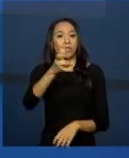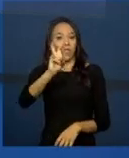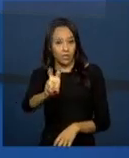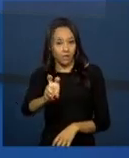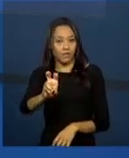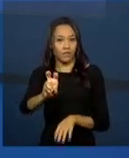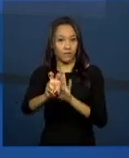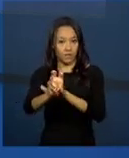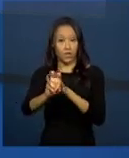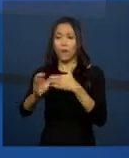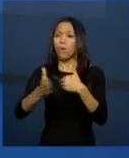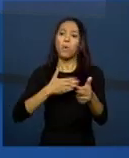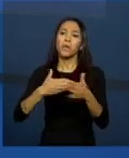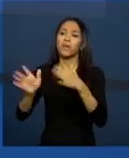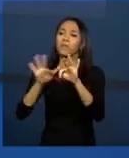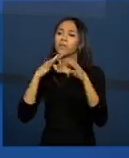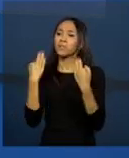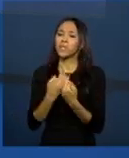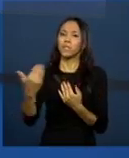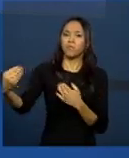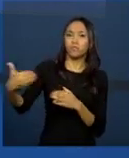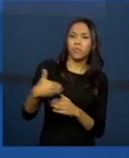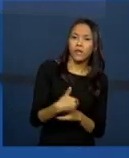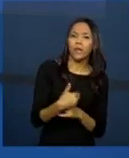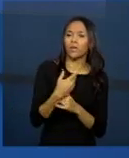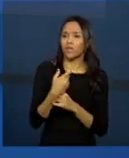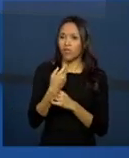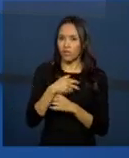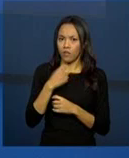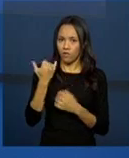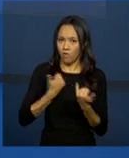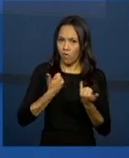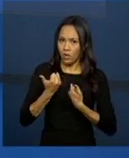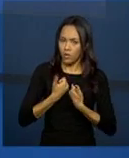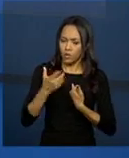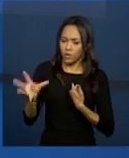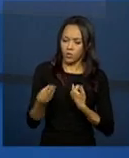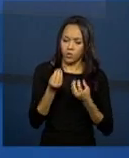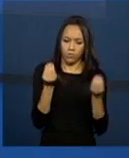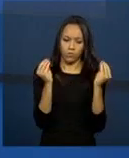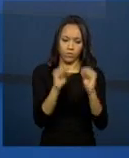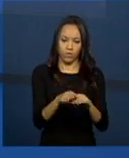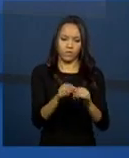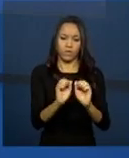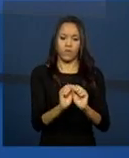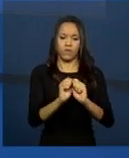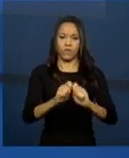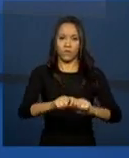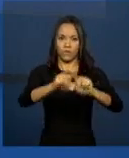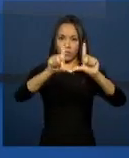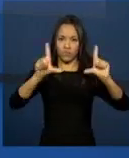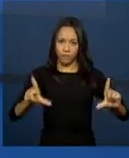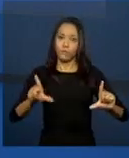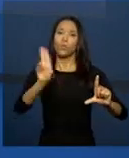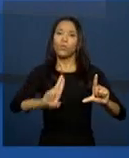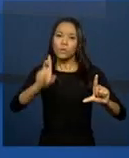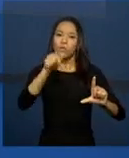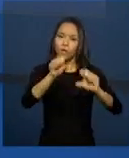que for atendida, que entrar em acompanhamento, nós passaremos a, daquele momento para frente, fazer o registro no sistema.